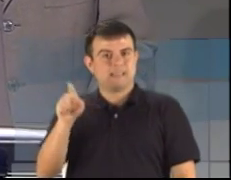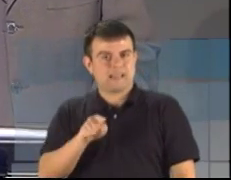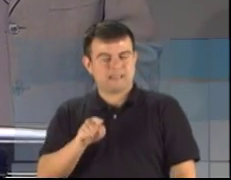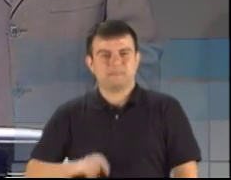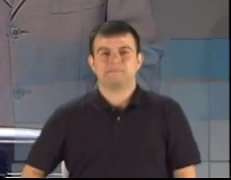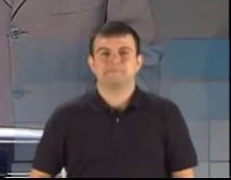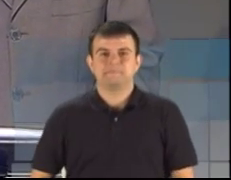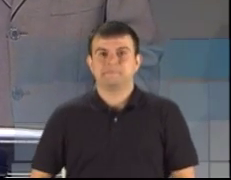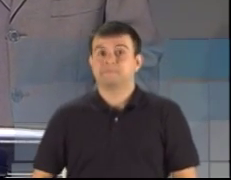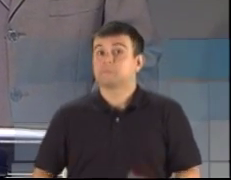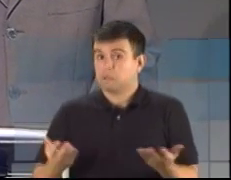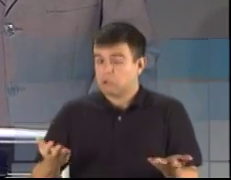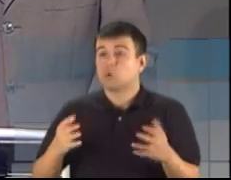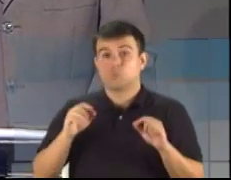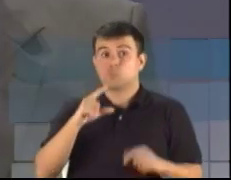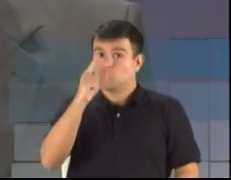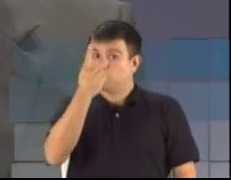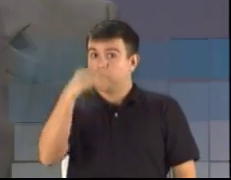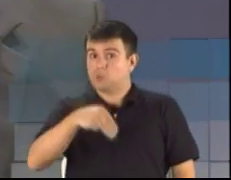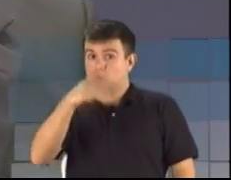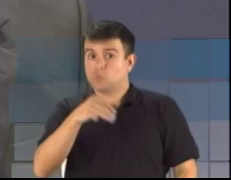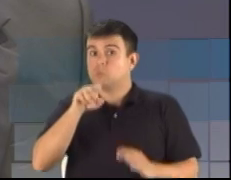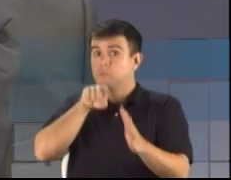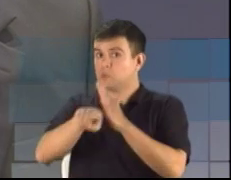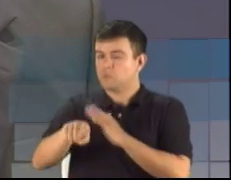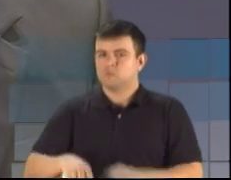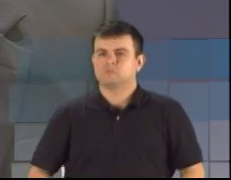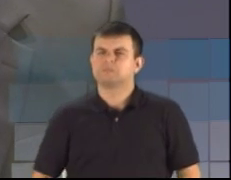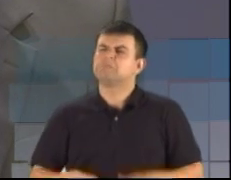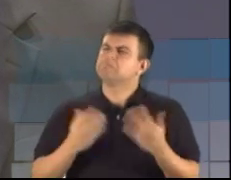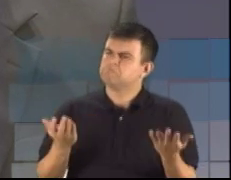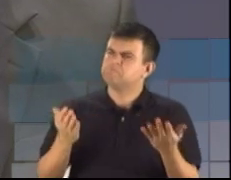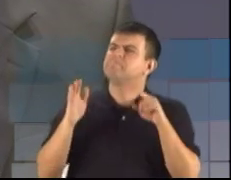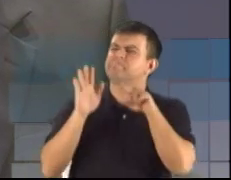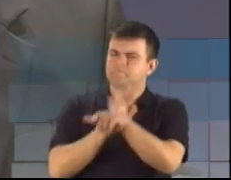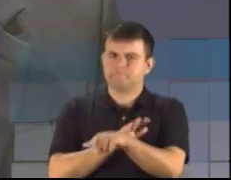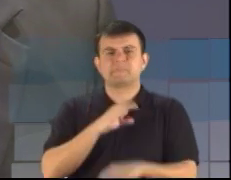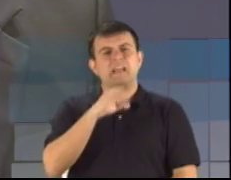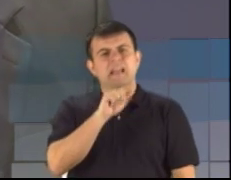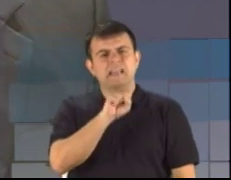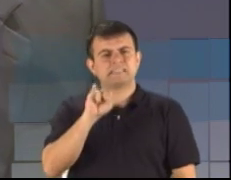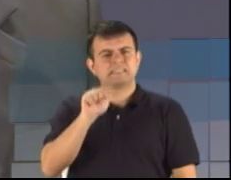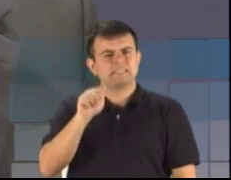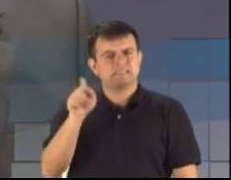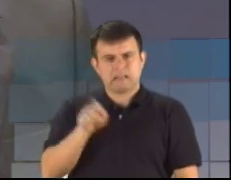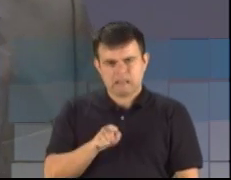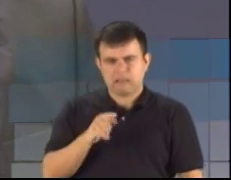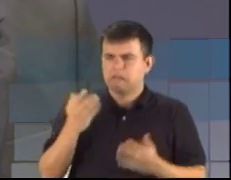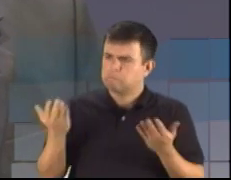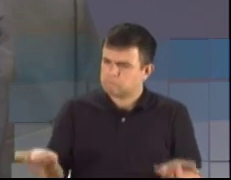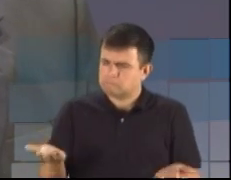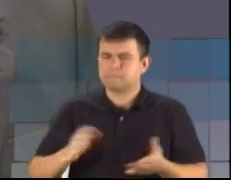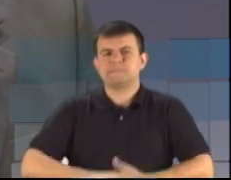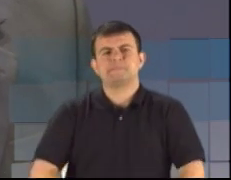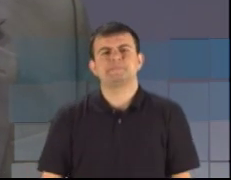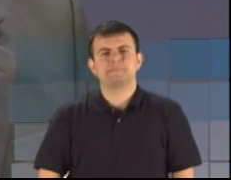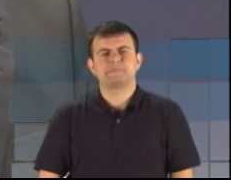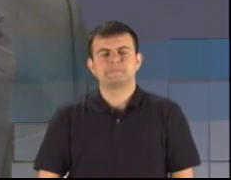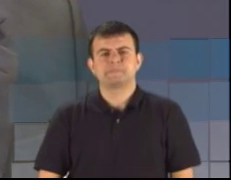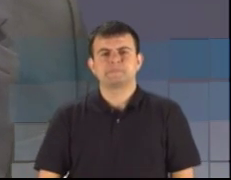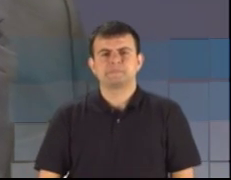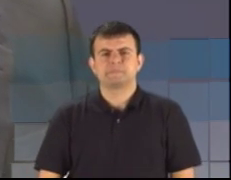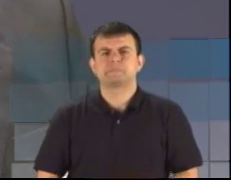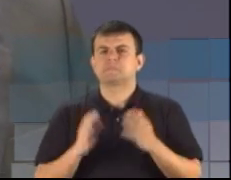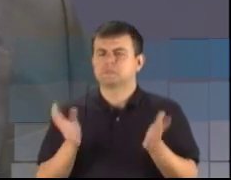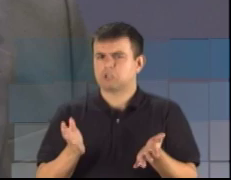tem um minuto para fazer a pergunta. Cassiá, como é de costume,